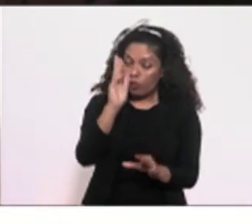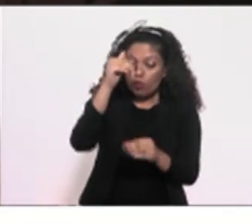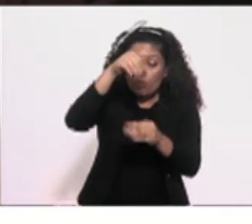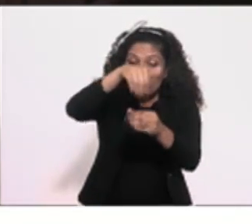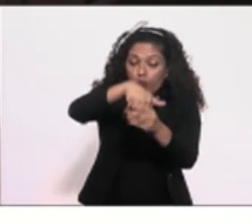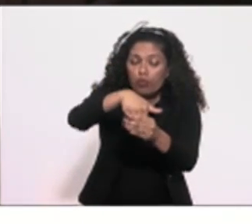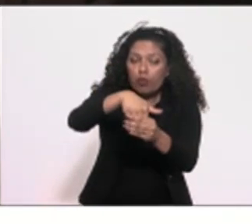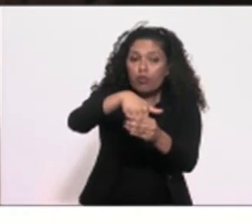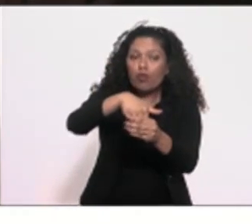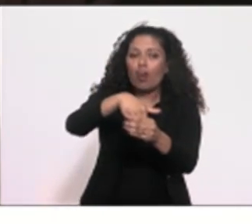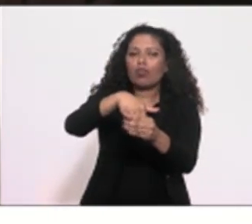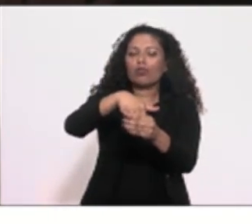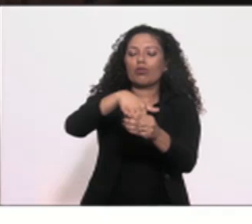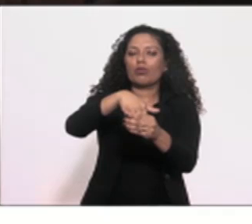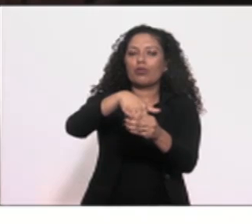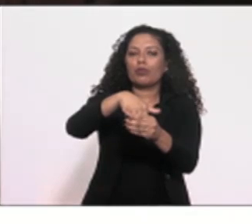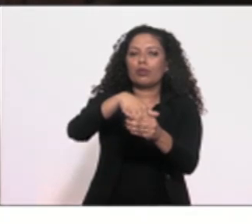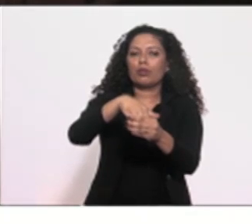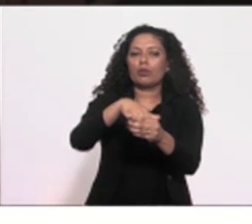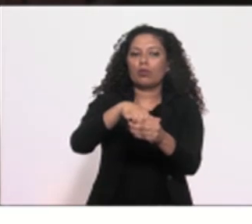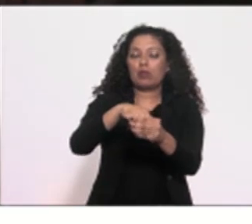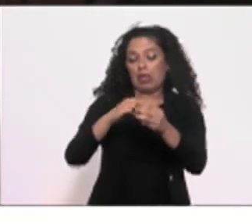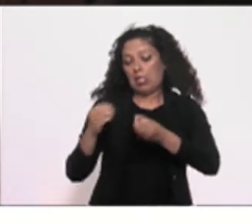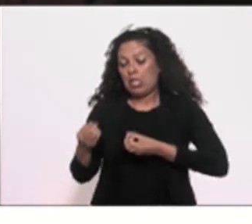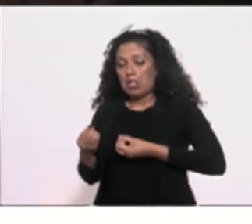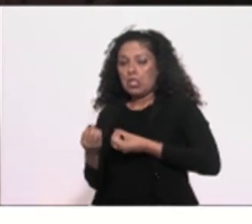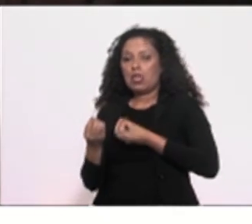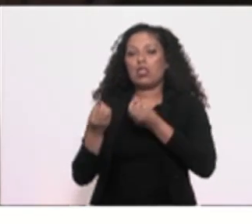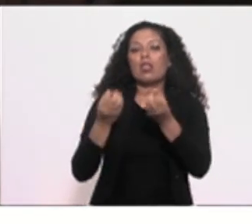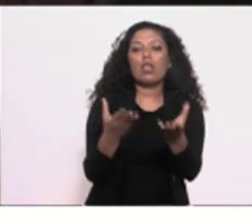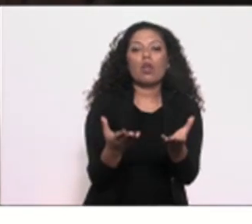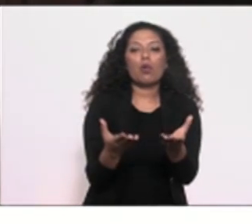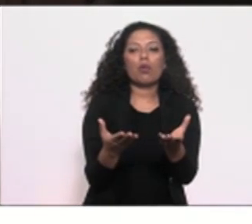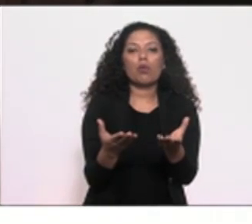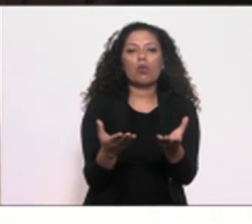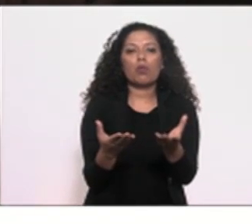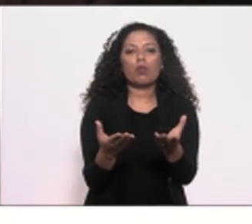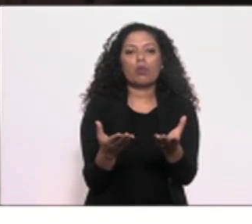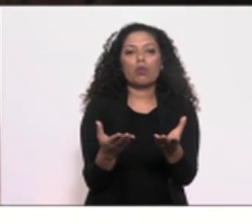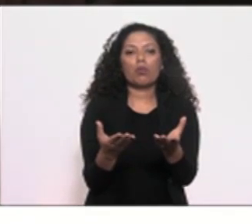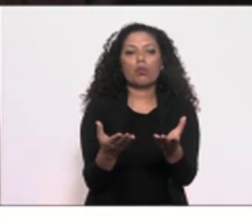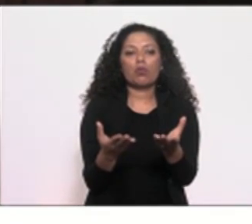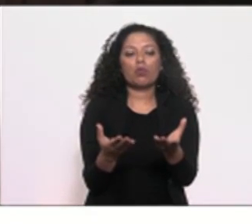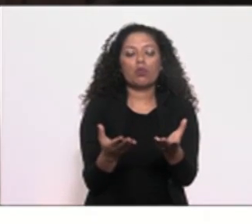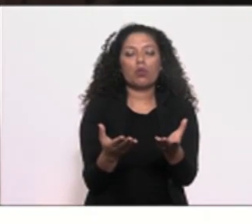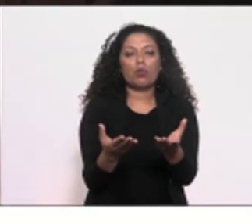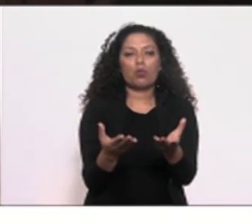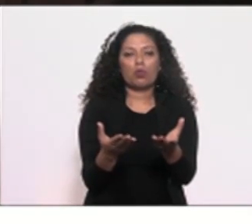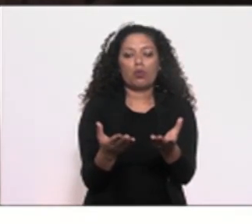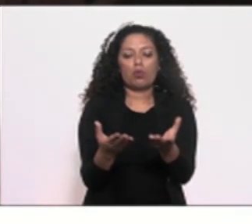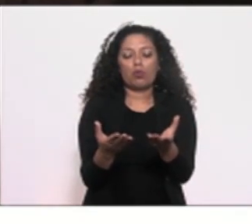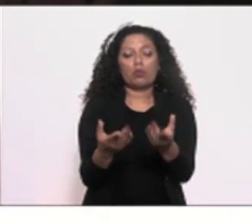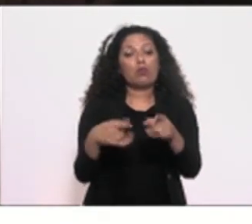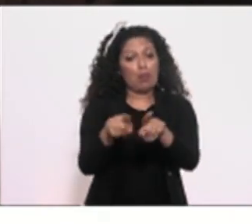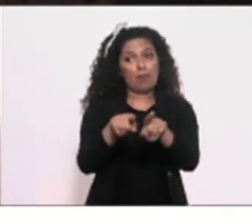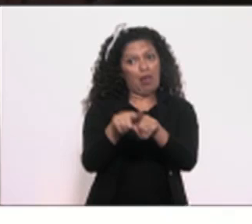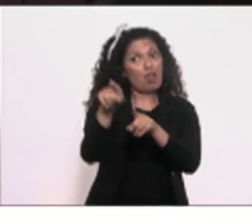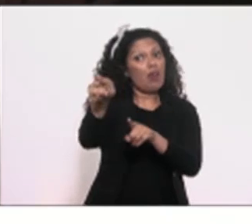deu o mandato de senador